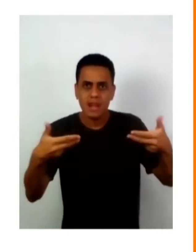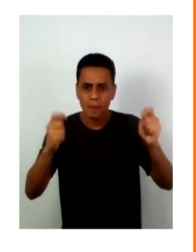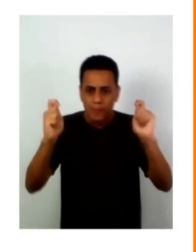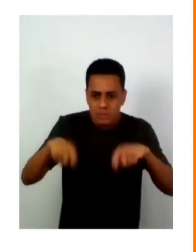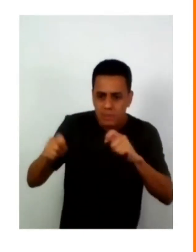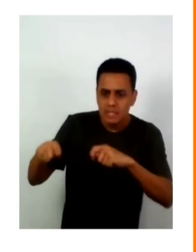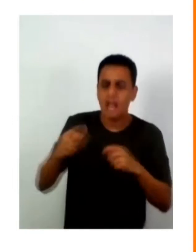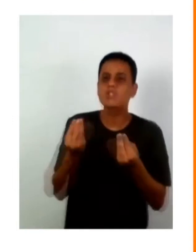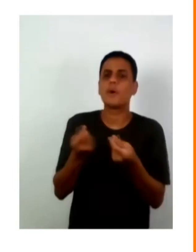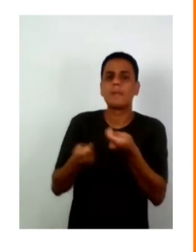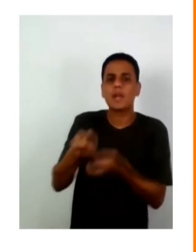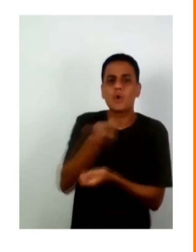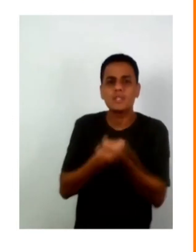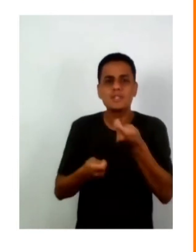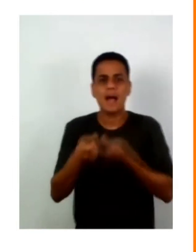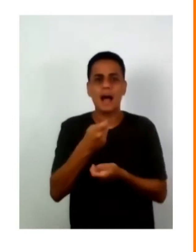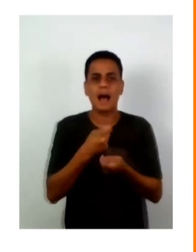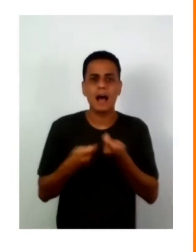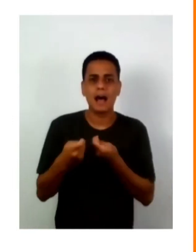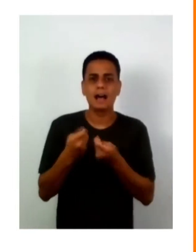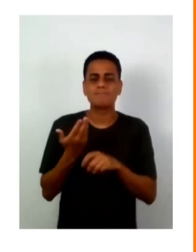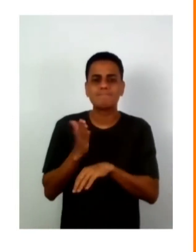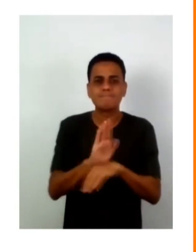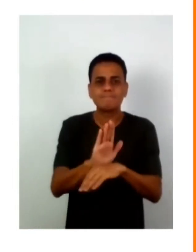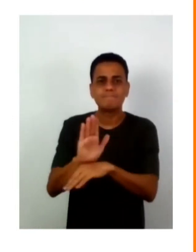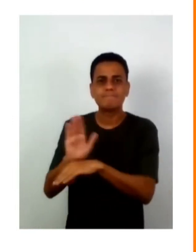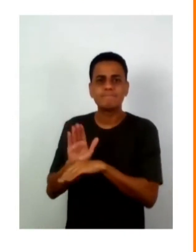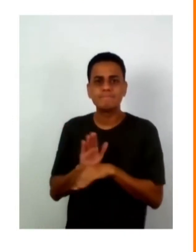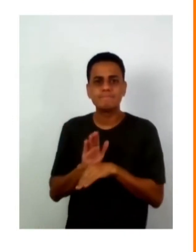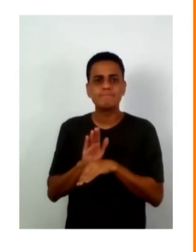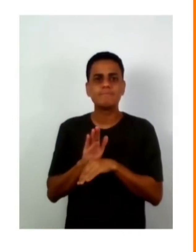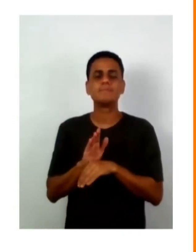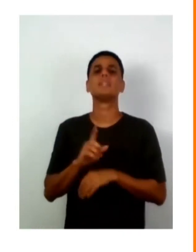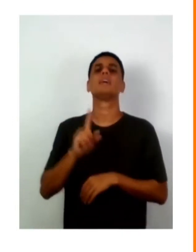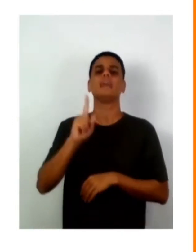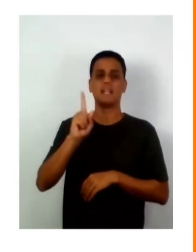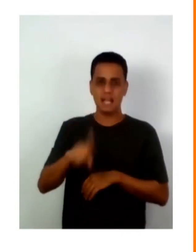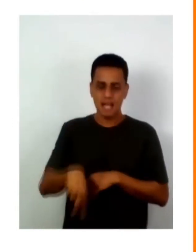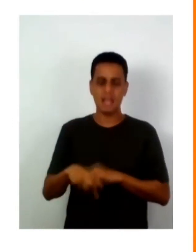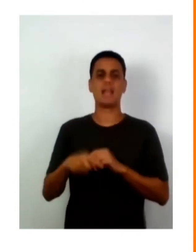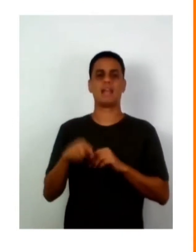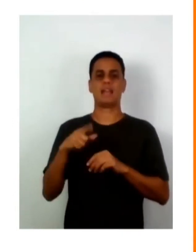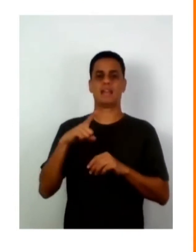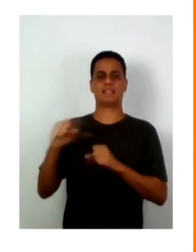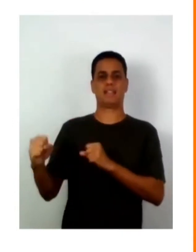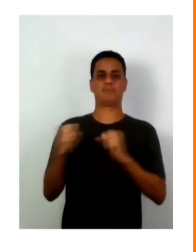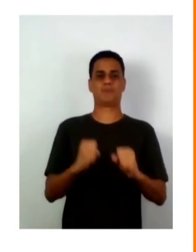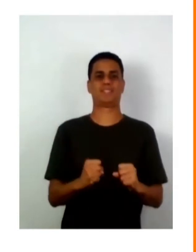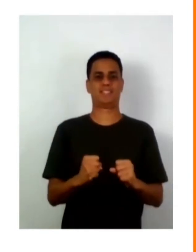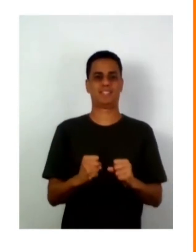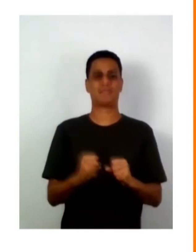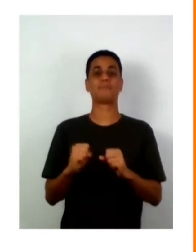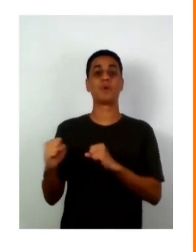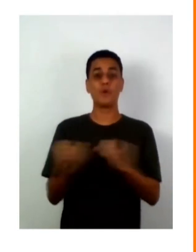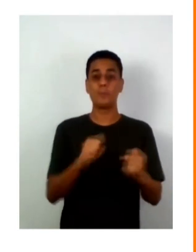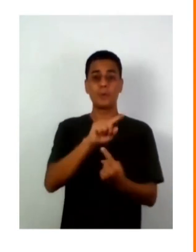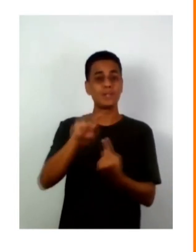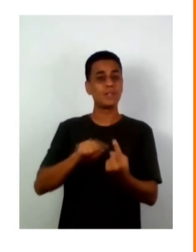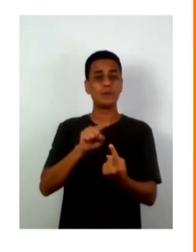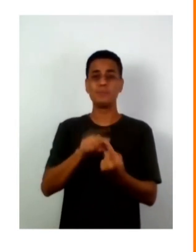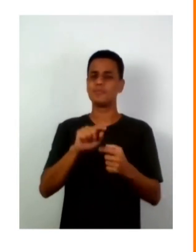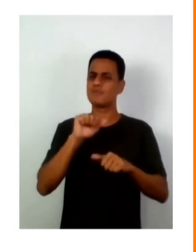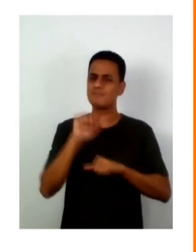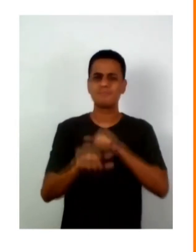perceber os recursos da comunidade, como canalizá-los, porque essa é a resposta também do poder. E o poder é